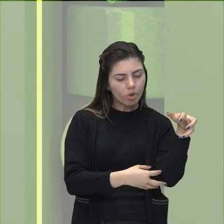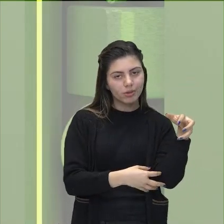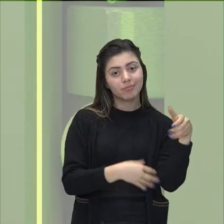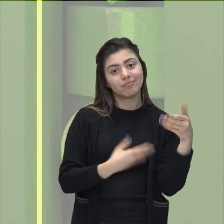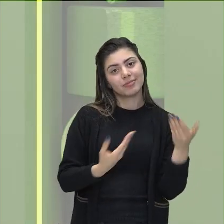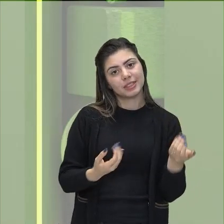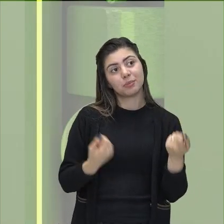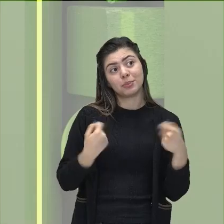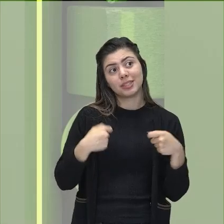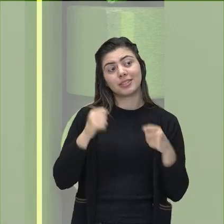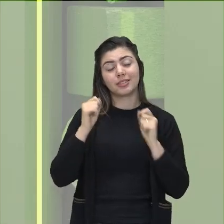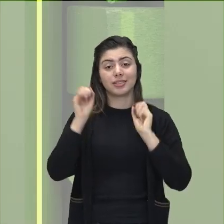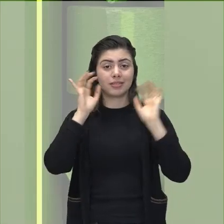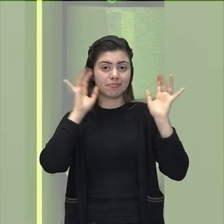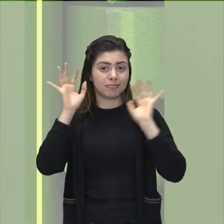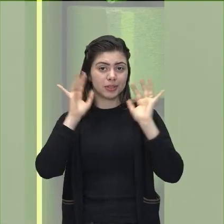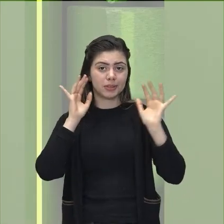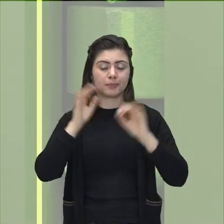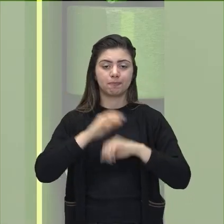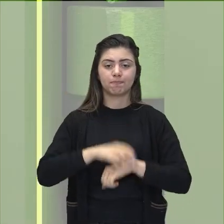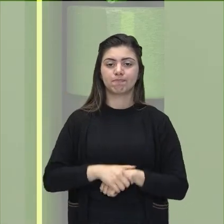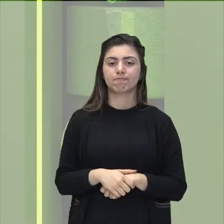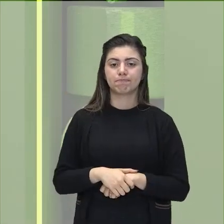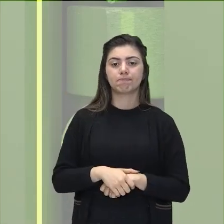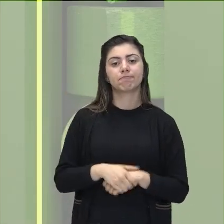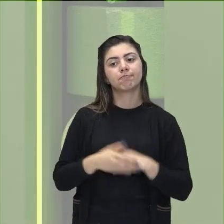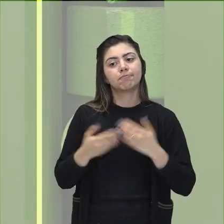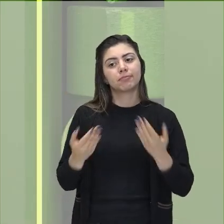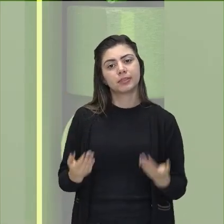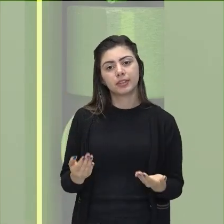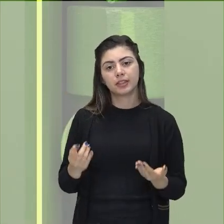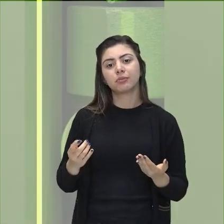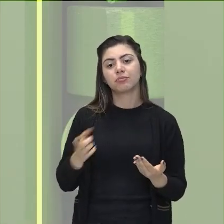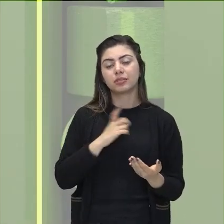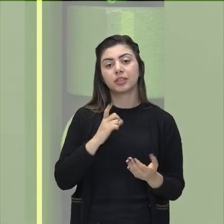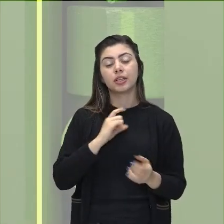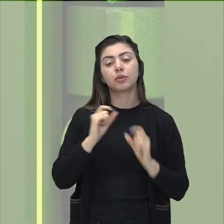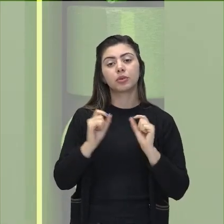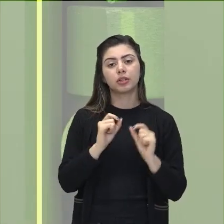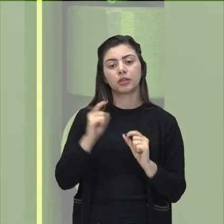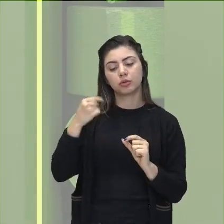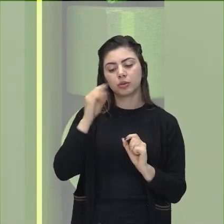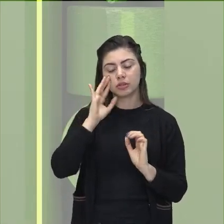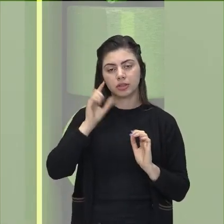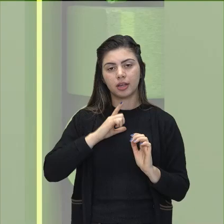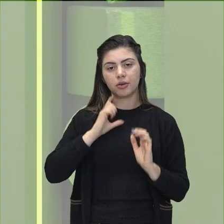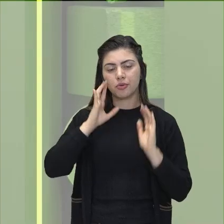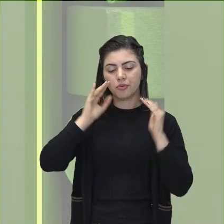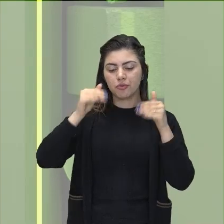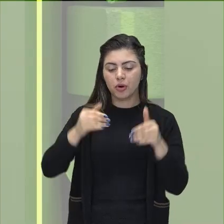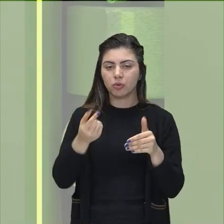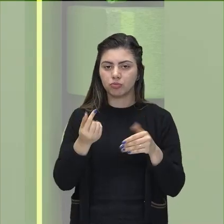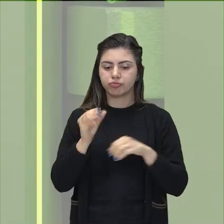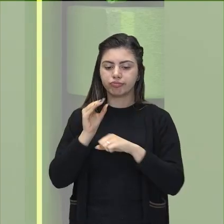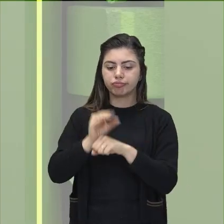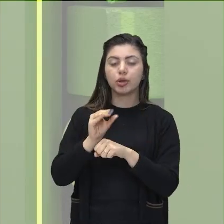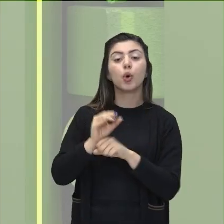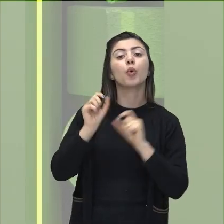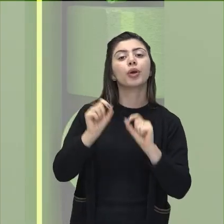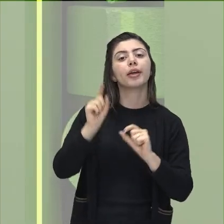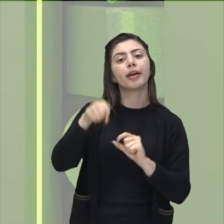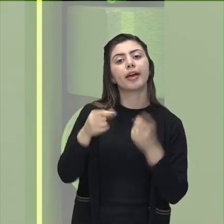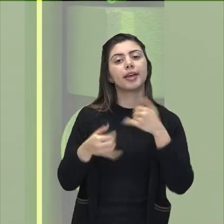consideração. Então, cada vez mais, inverso em energias sustentáveis, como, por exemplo, a